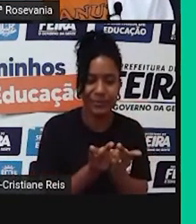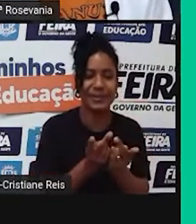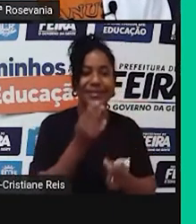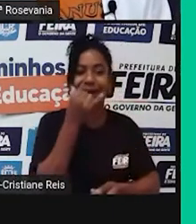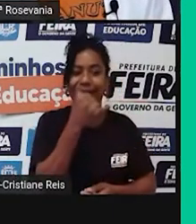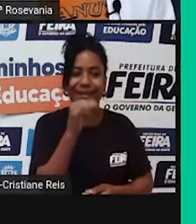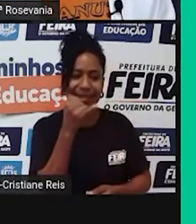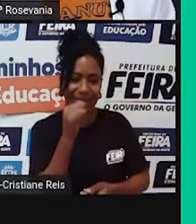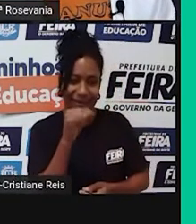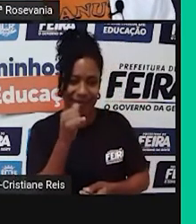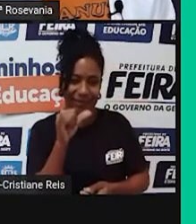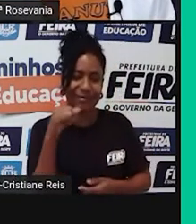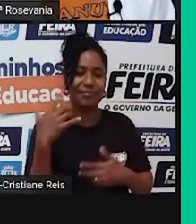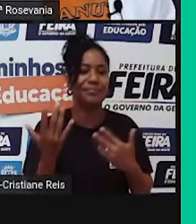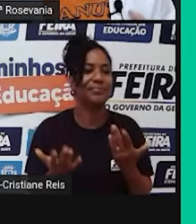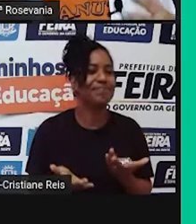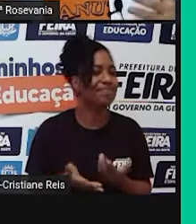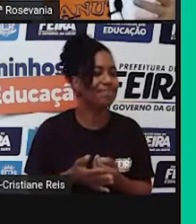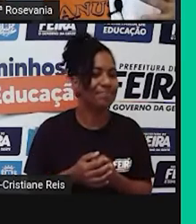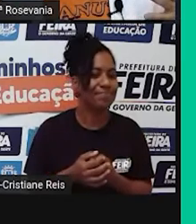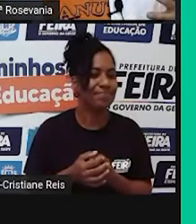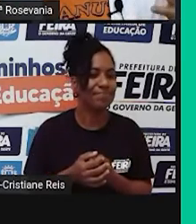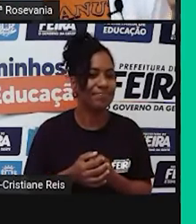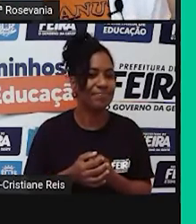italianos, essa questão que,